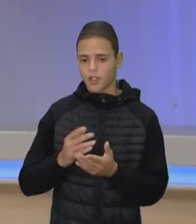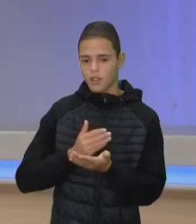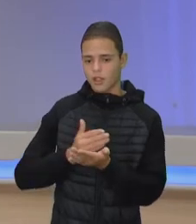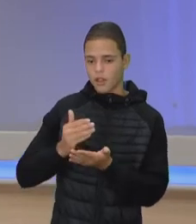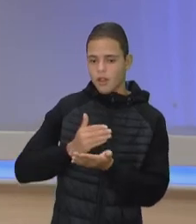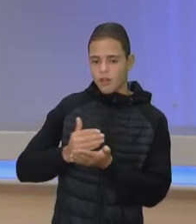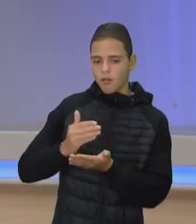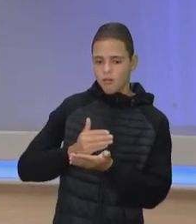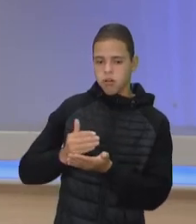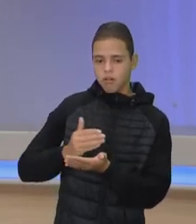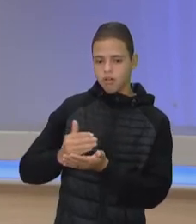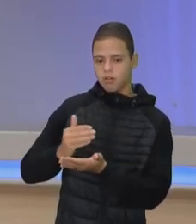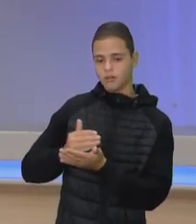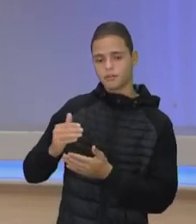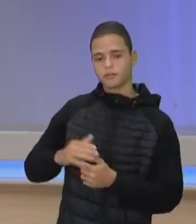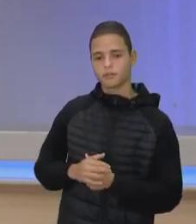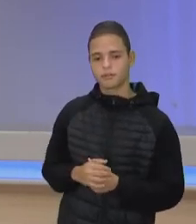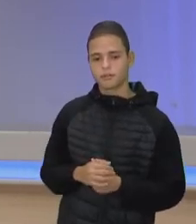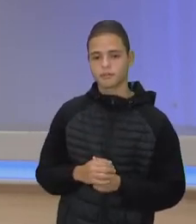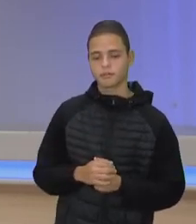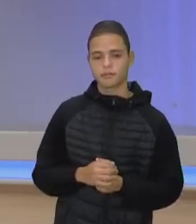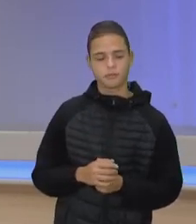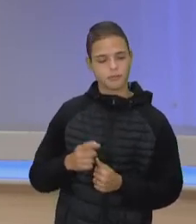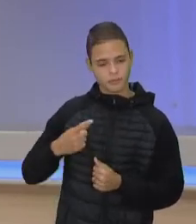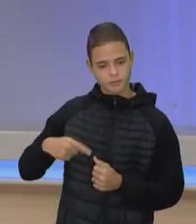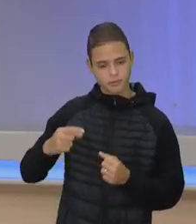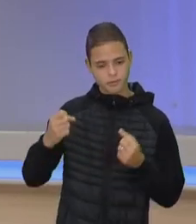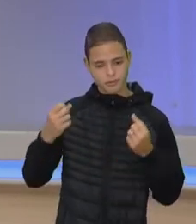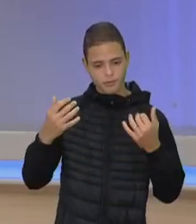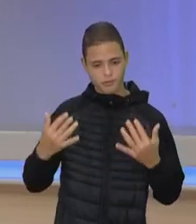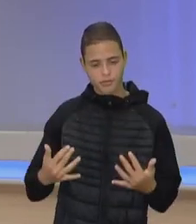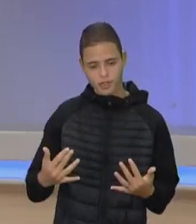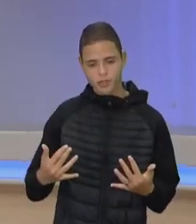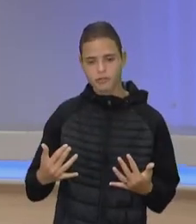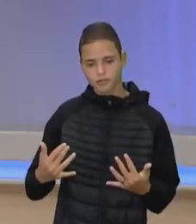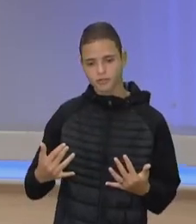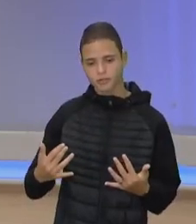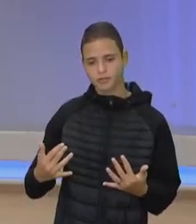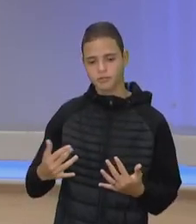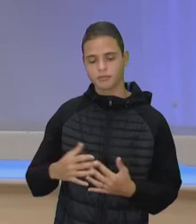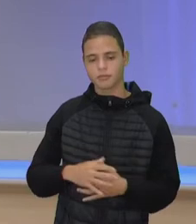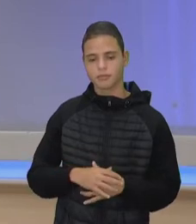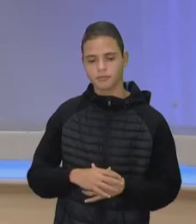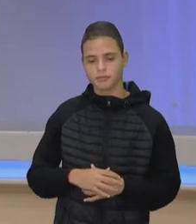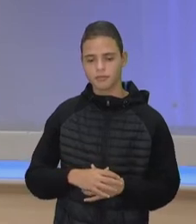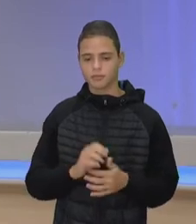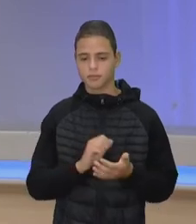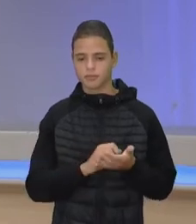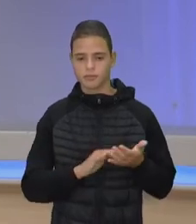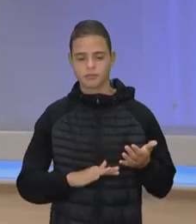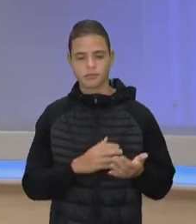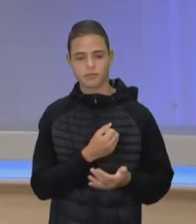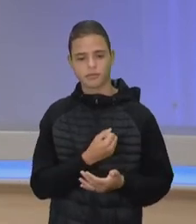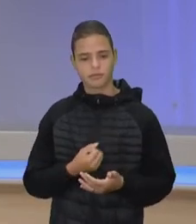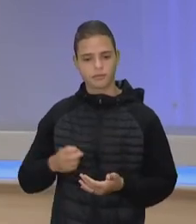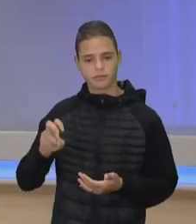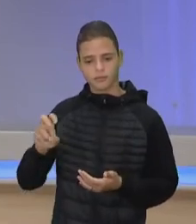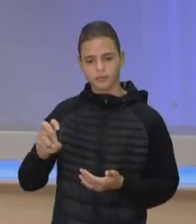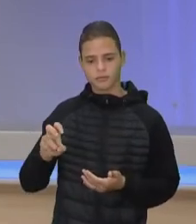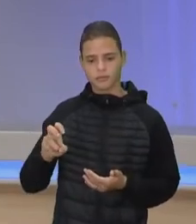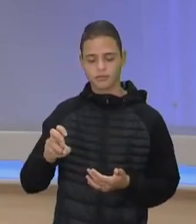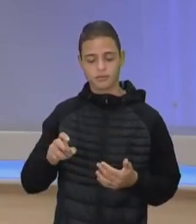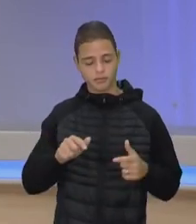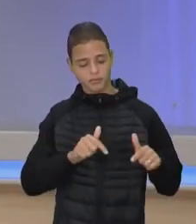com a aula, nós estávamos falando ao longo dessa atividade 5 sobre o mundo do